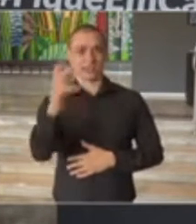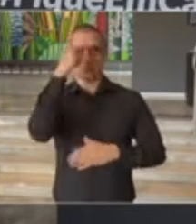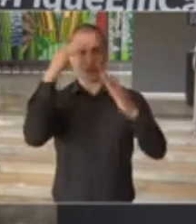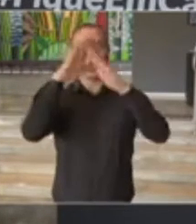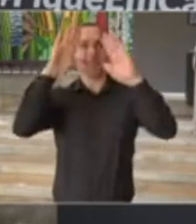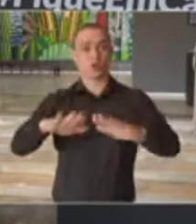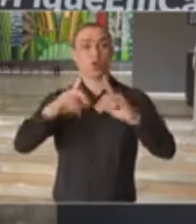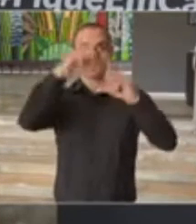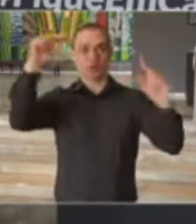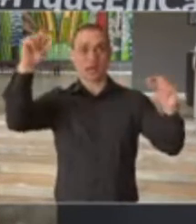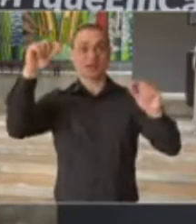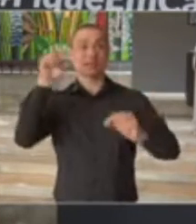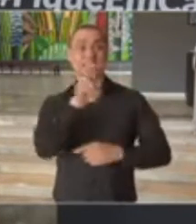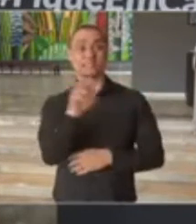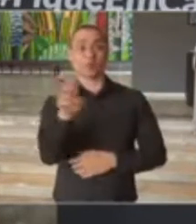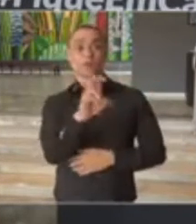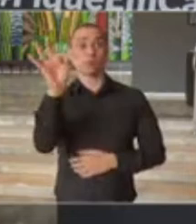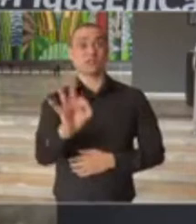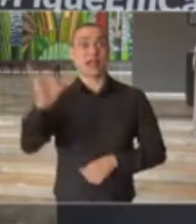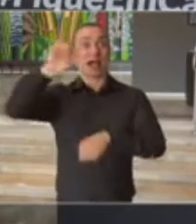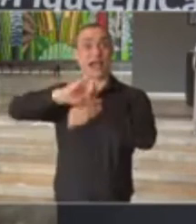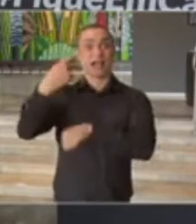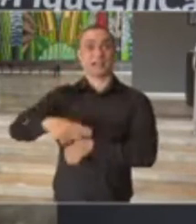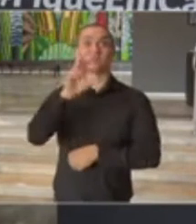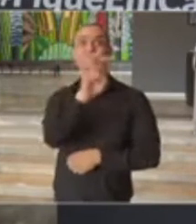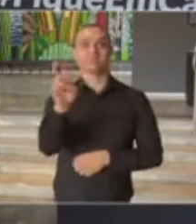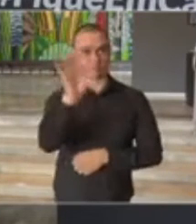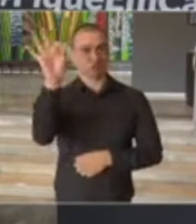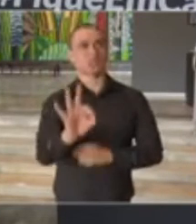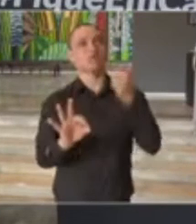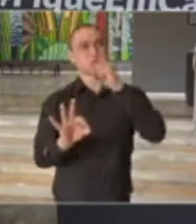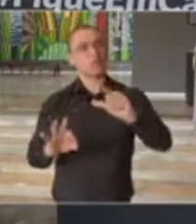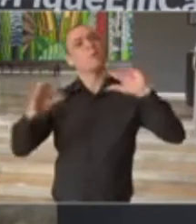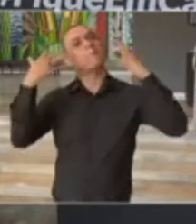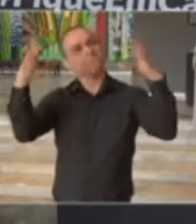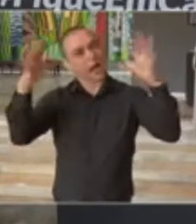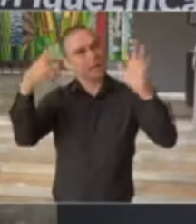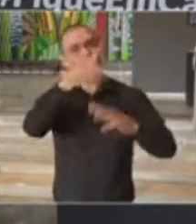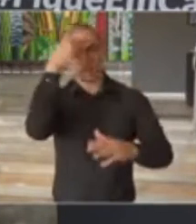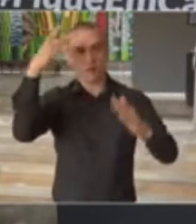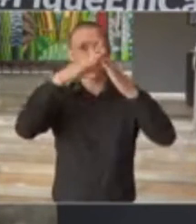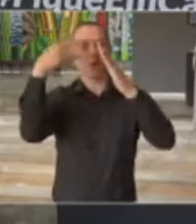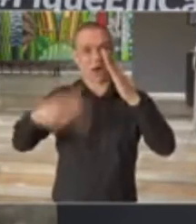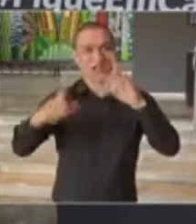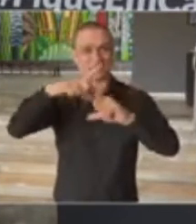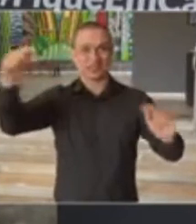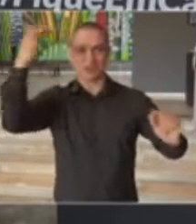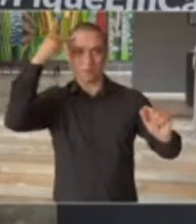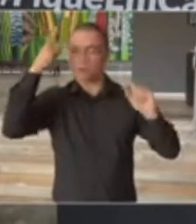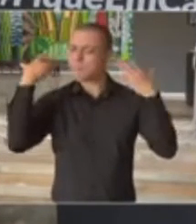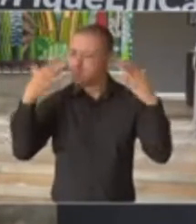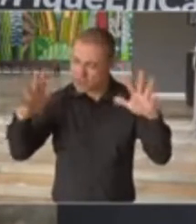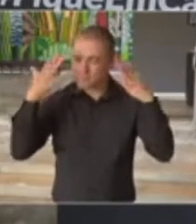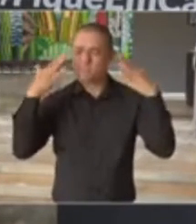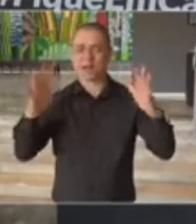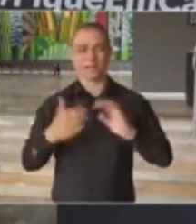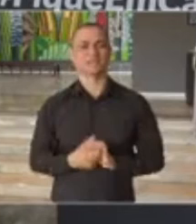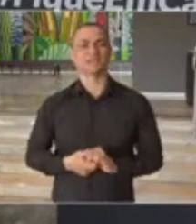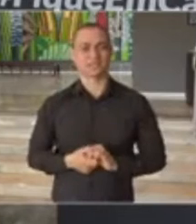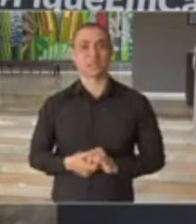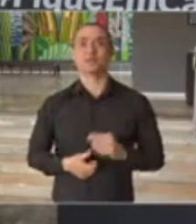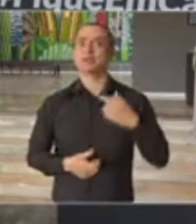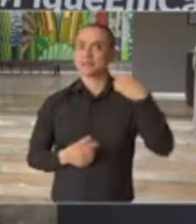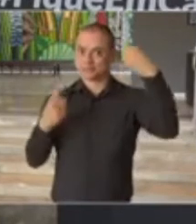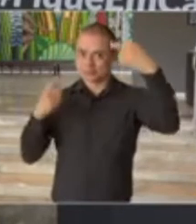Estado, de 55% na capital. Então, parabéns aos cidadãos e as cidadãs. A gente sabe o